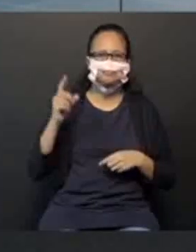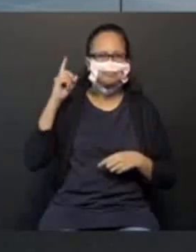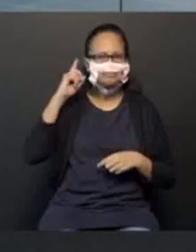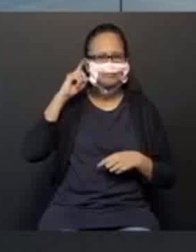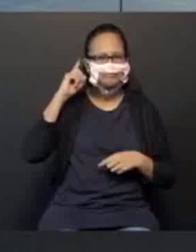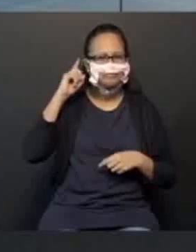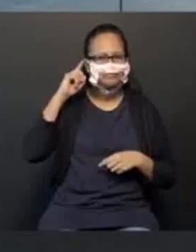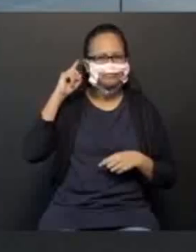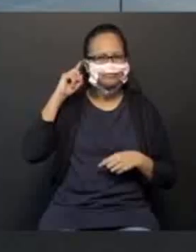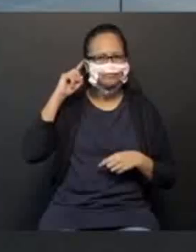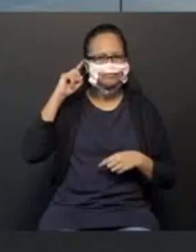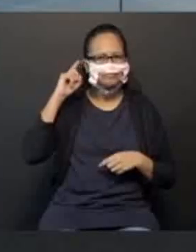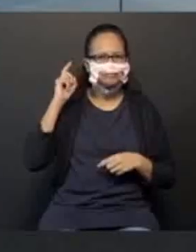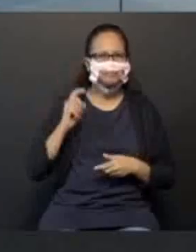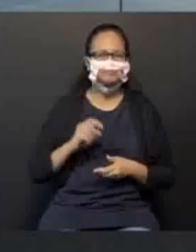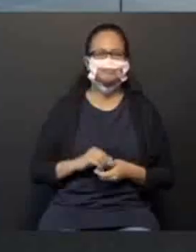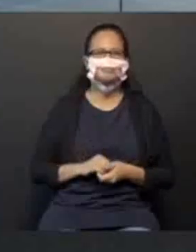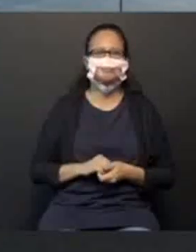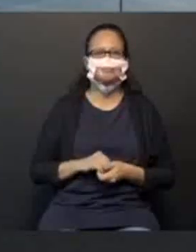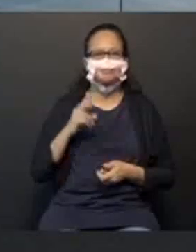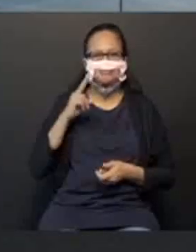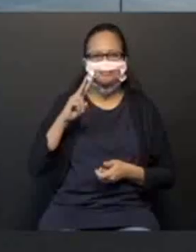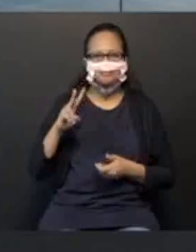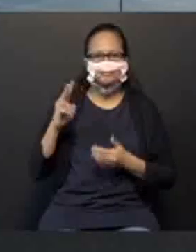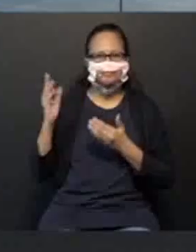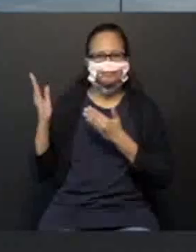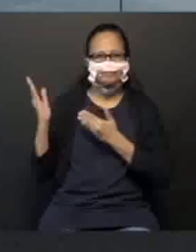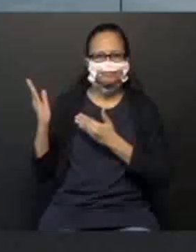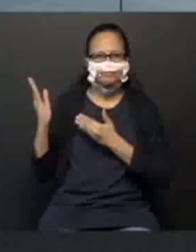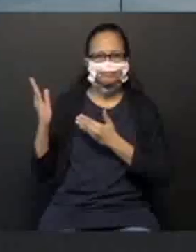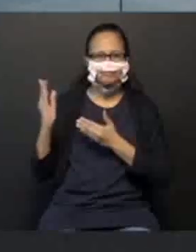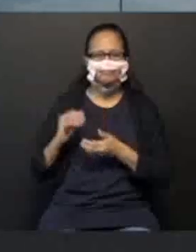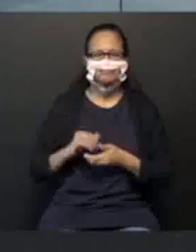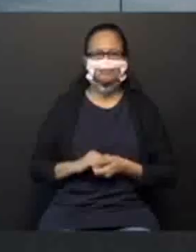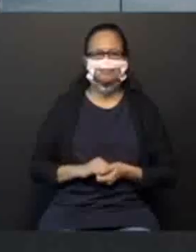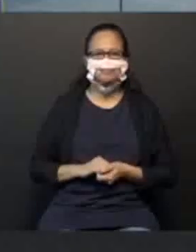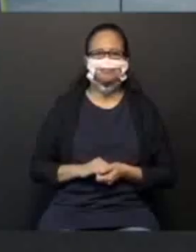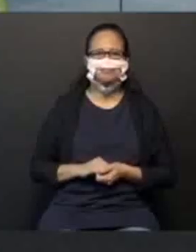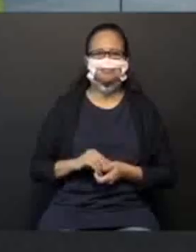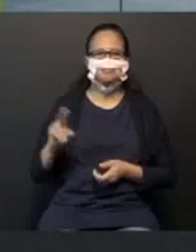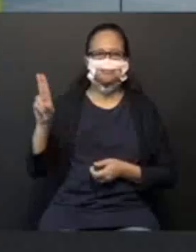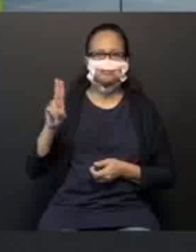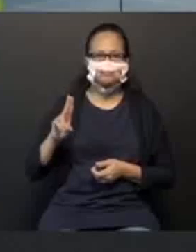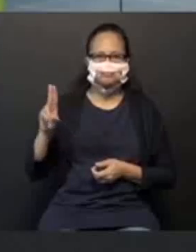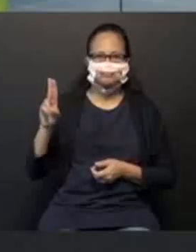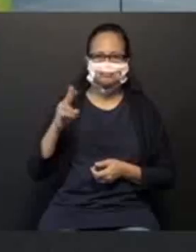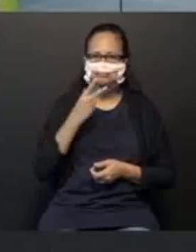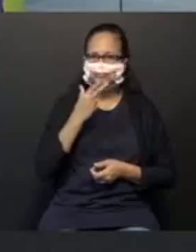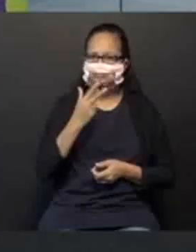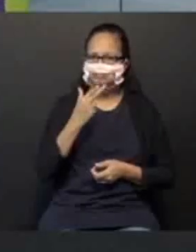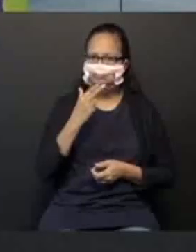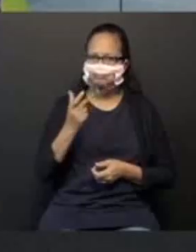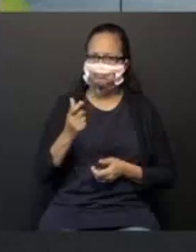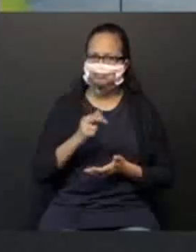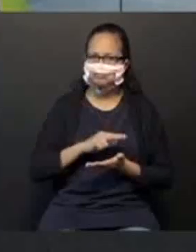direita. Olha lá. Orelha direita. Use cores diferentes, tá bom?